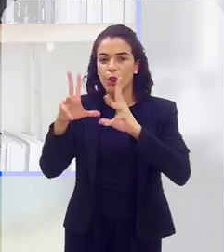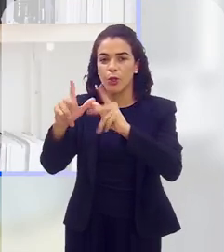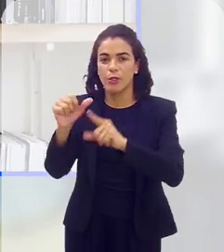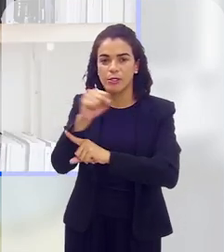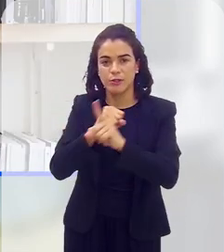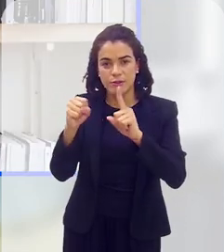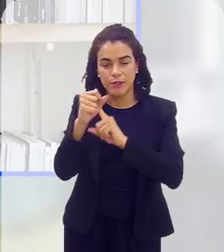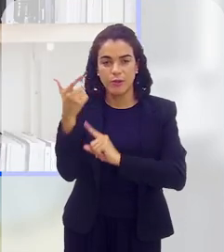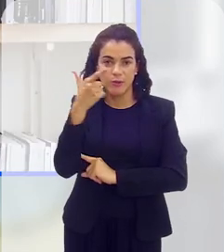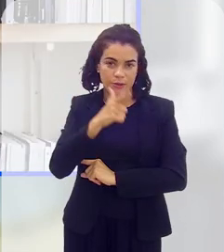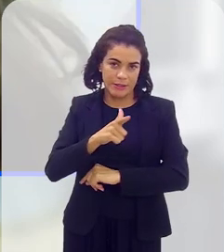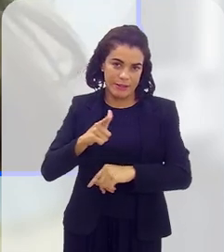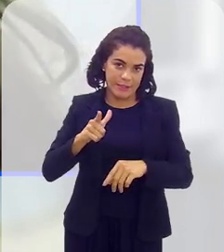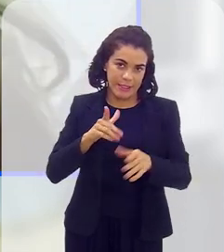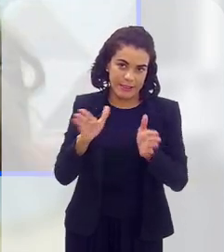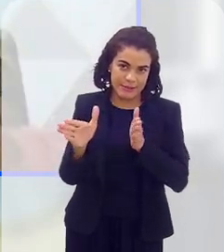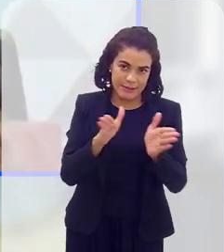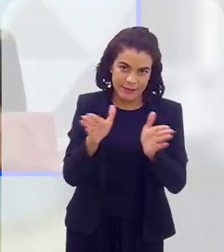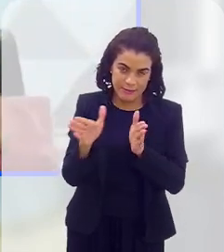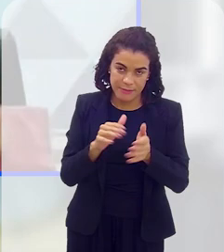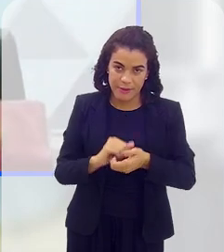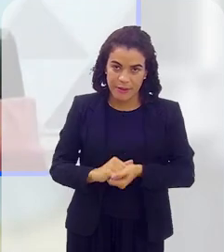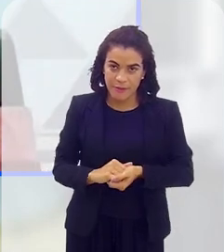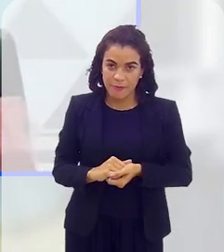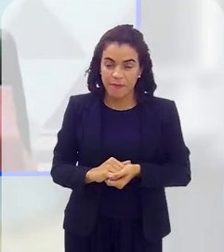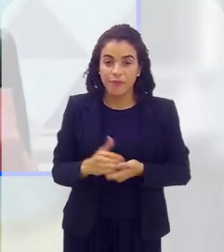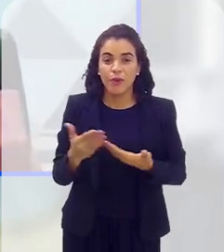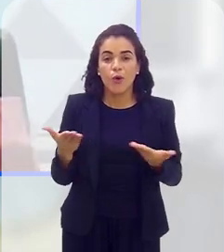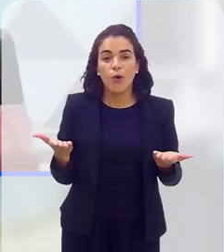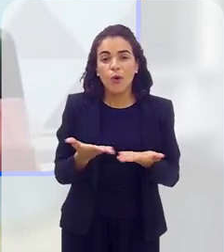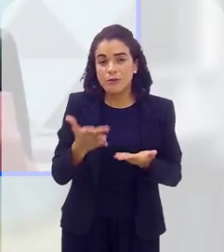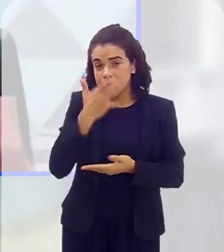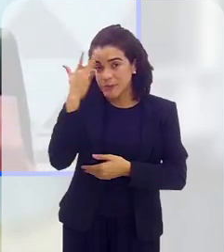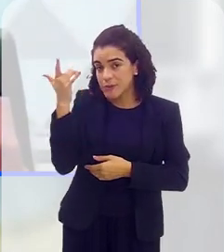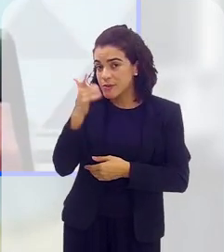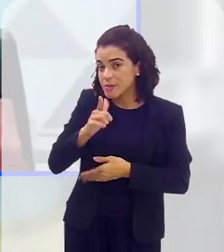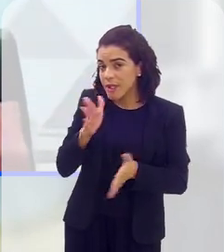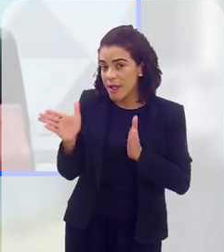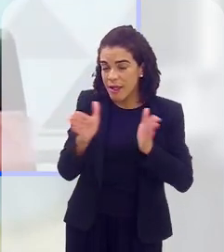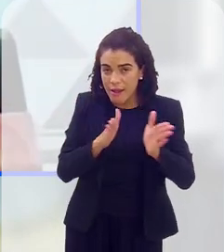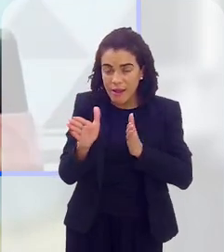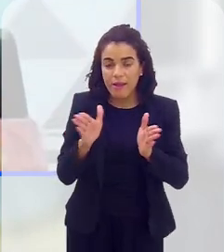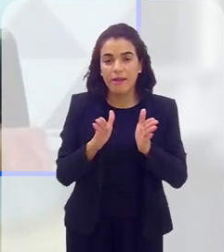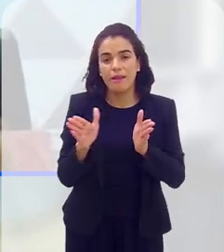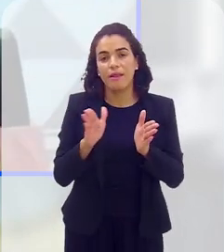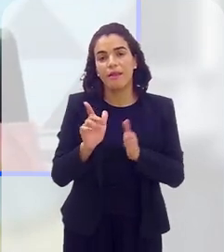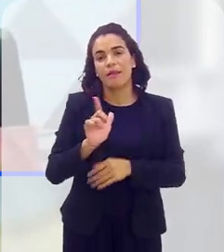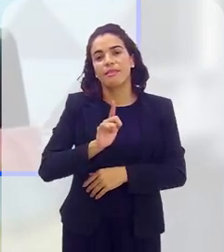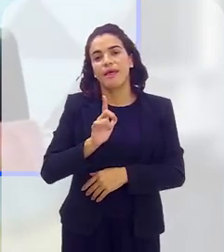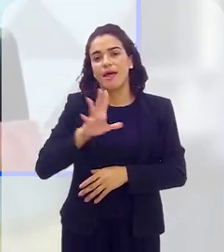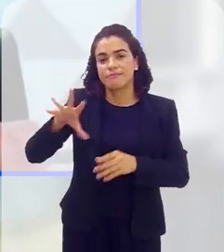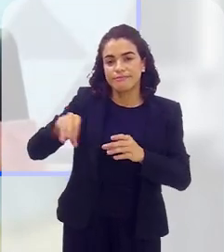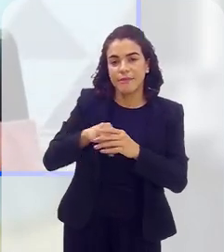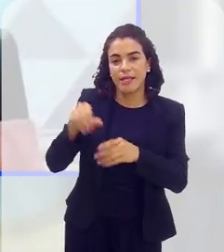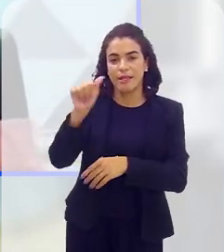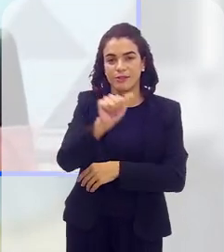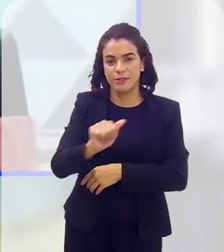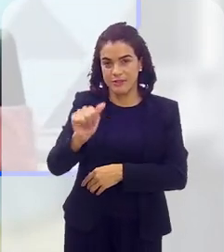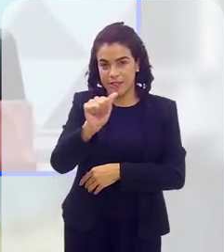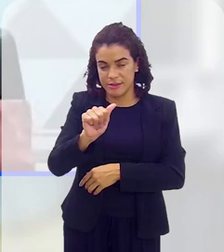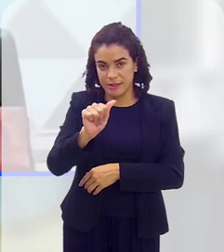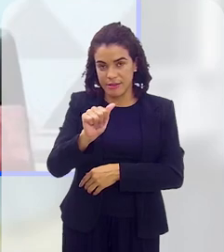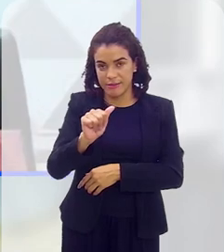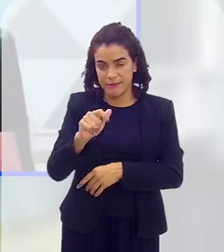todos possam ter acesso. O detalhe é que atualmente quem consegue ter acesso é quem está ali com a associação dando